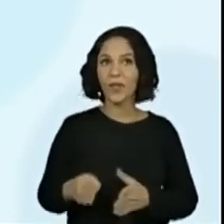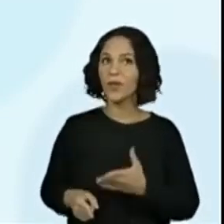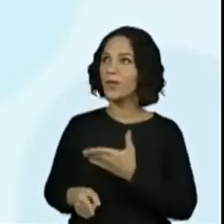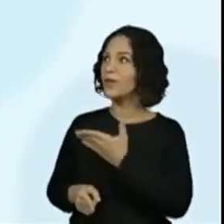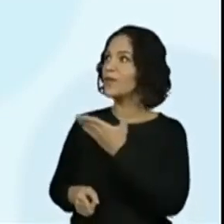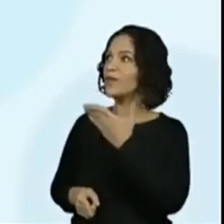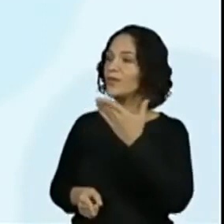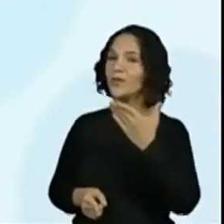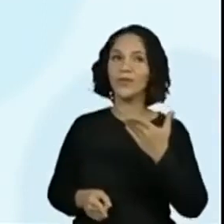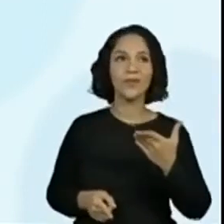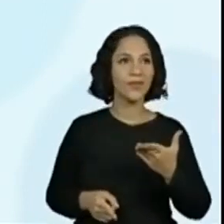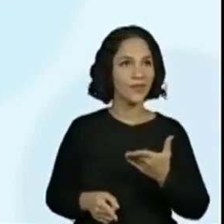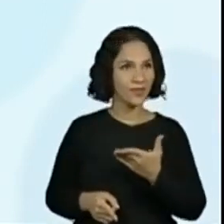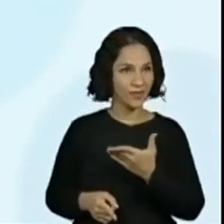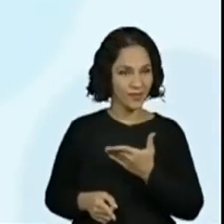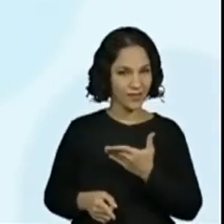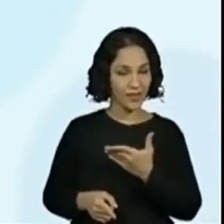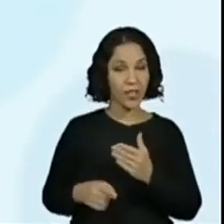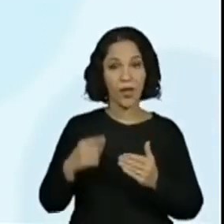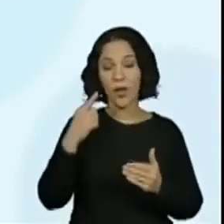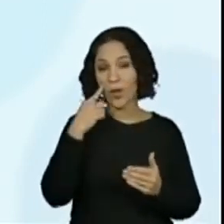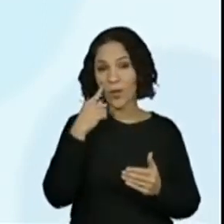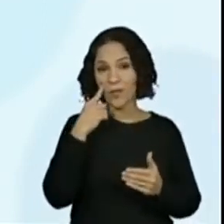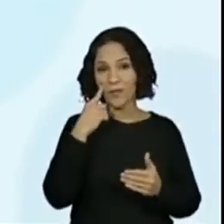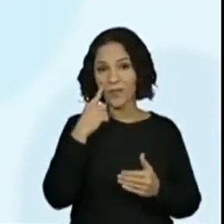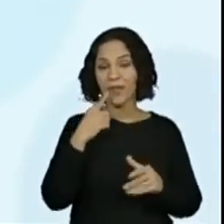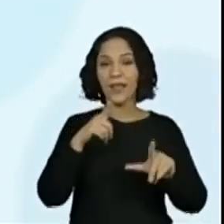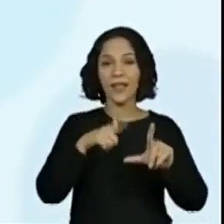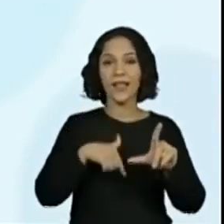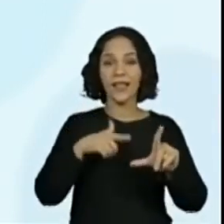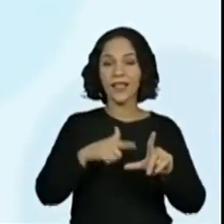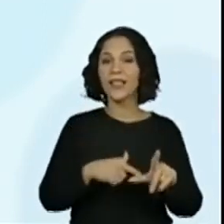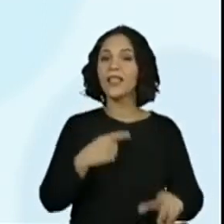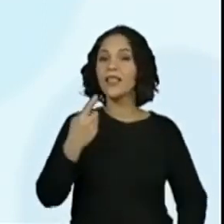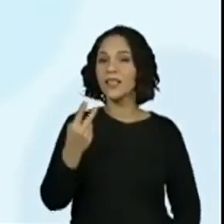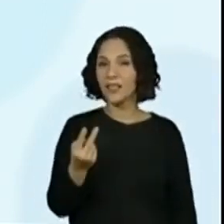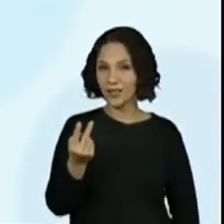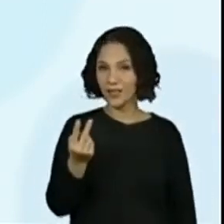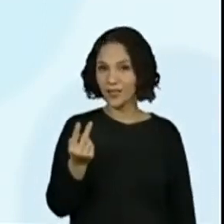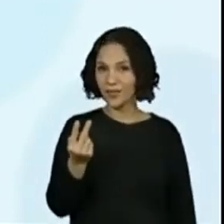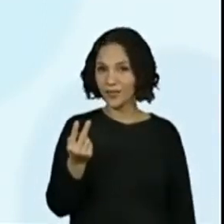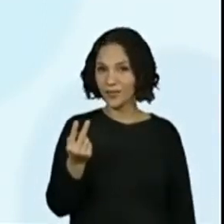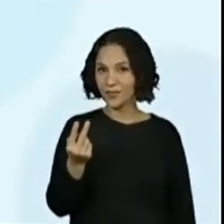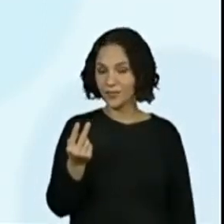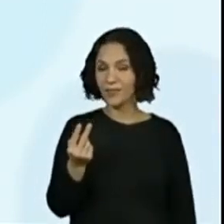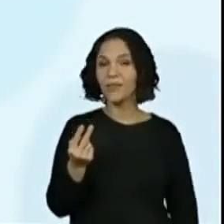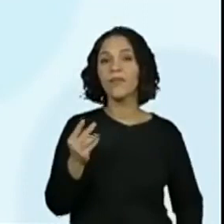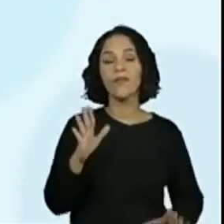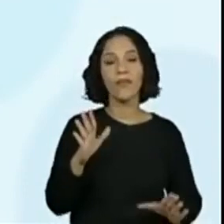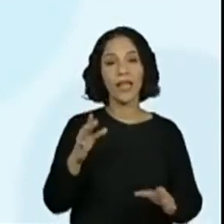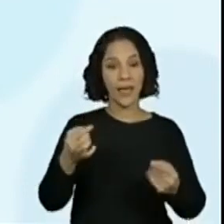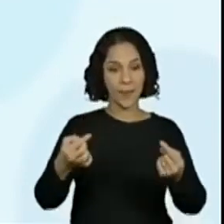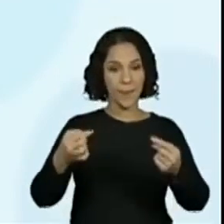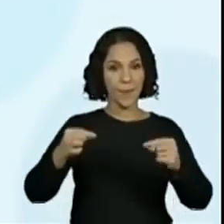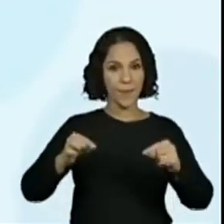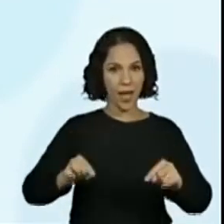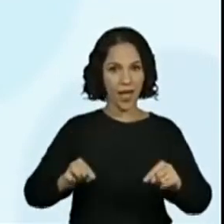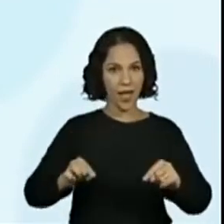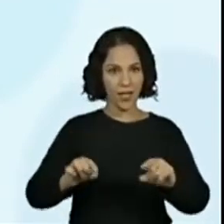coisas aparecendo? Duas letras aqui. O que vai acontecer? Eu vou compor embaixo